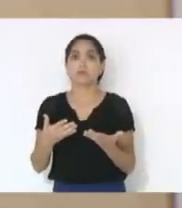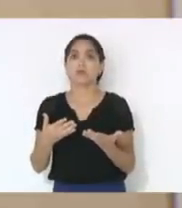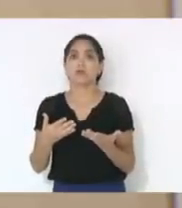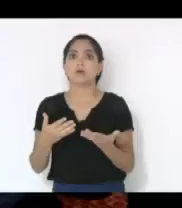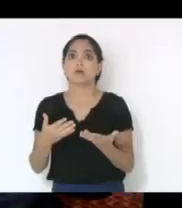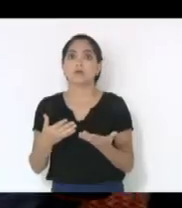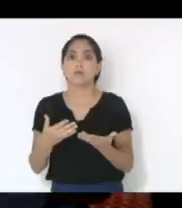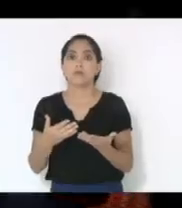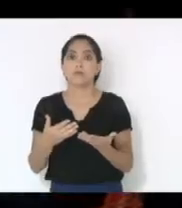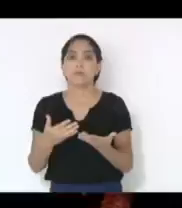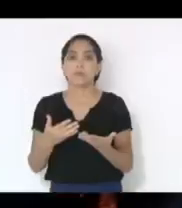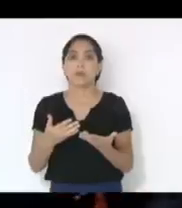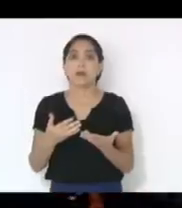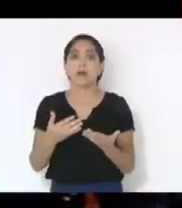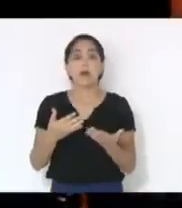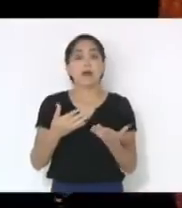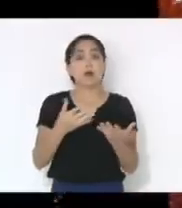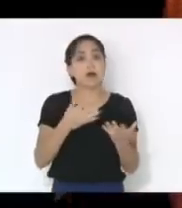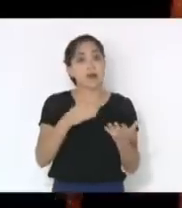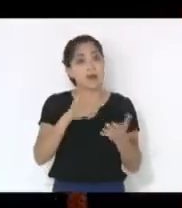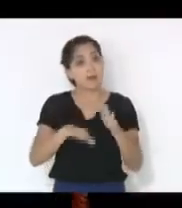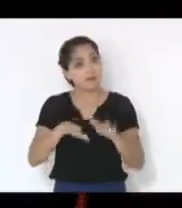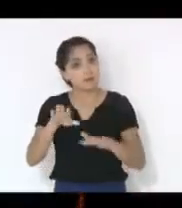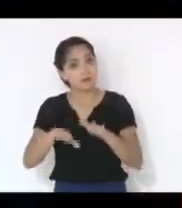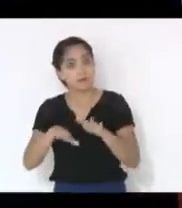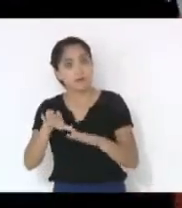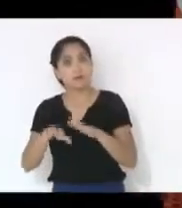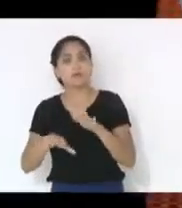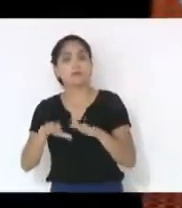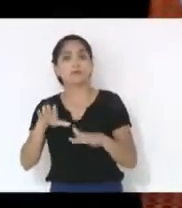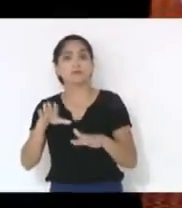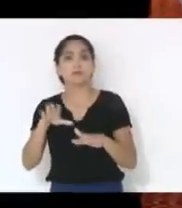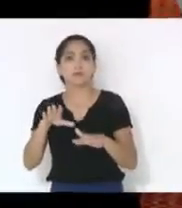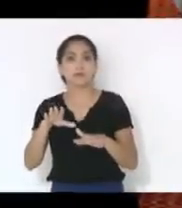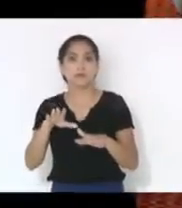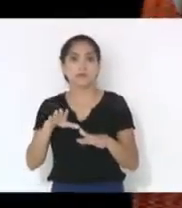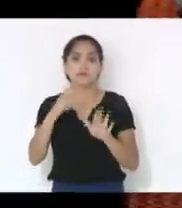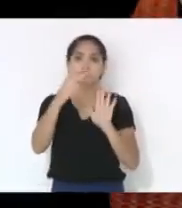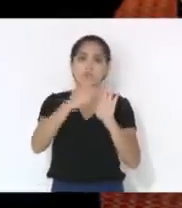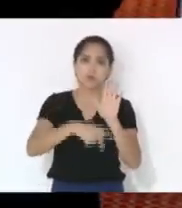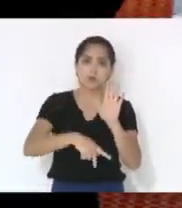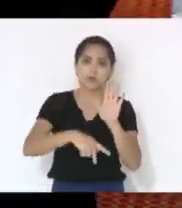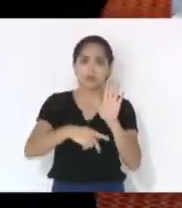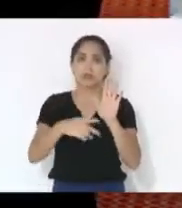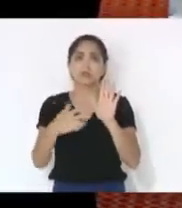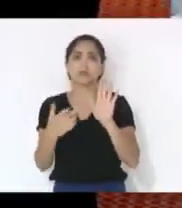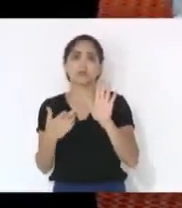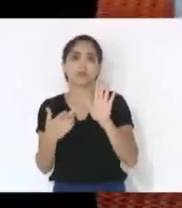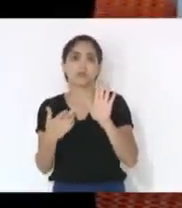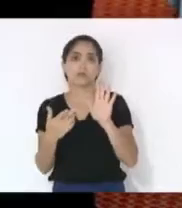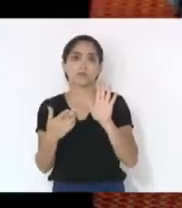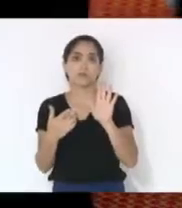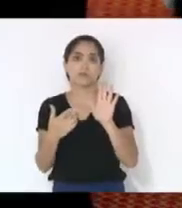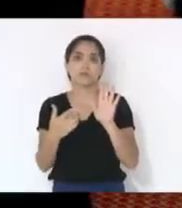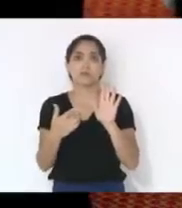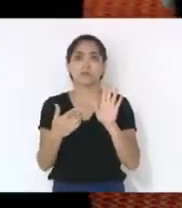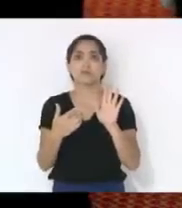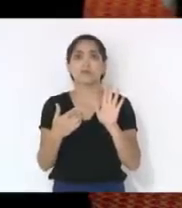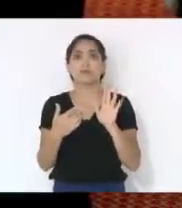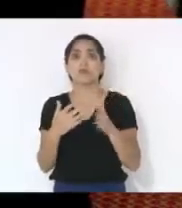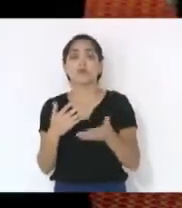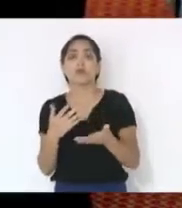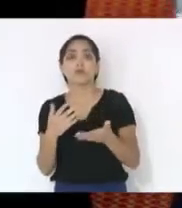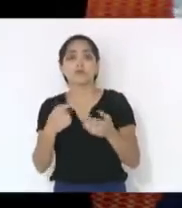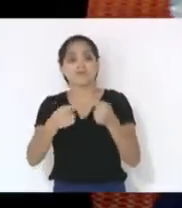Muitas vezes aqui vieram projetos e de veto por ser